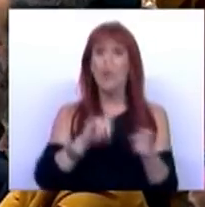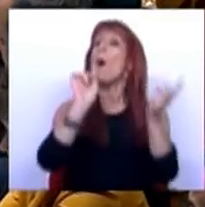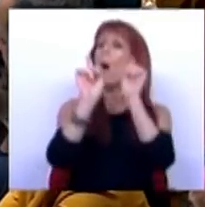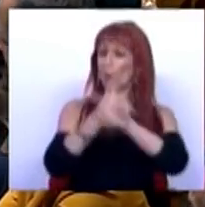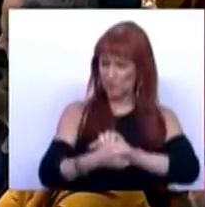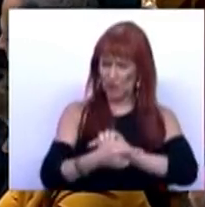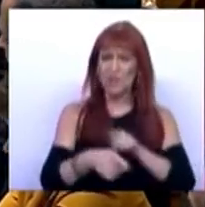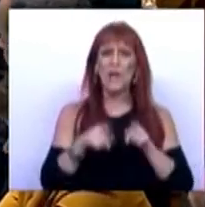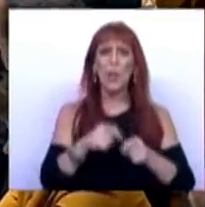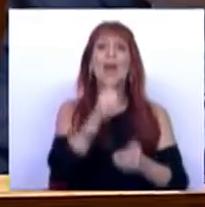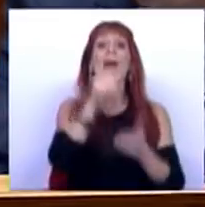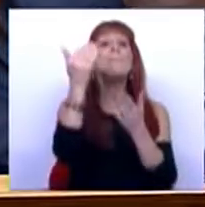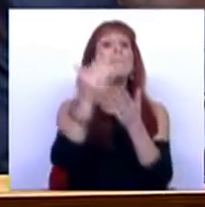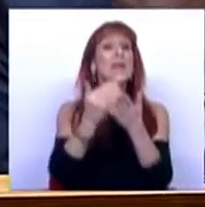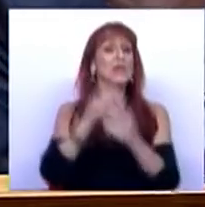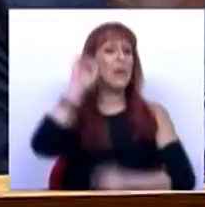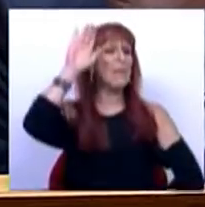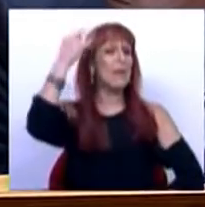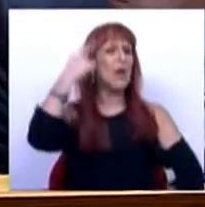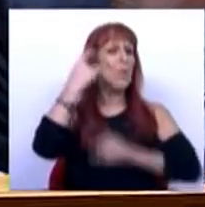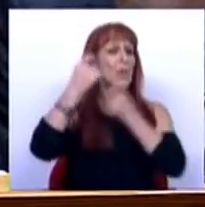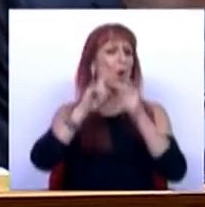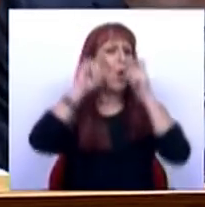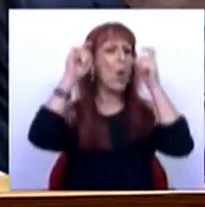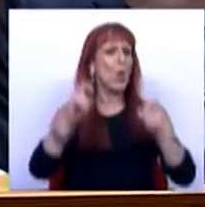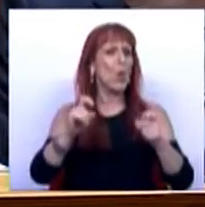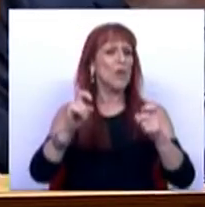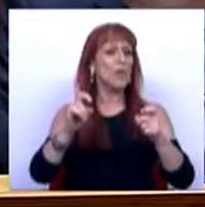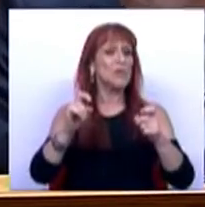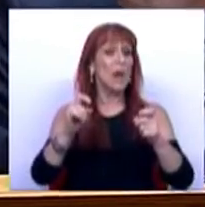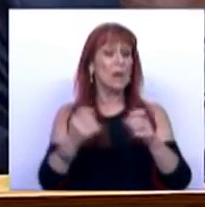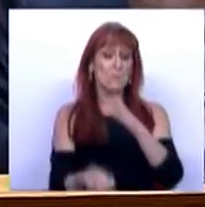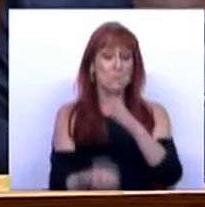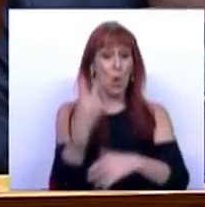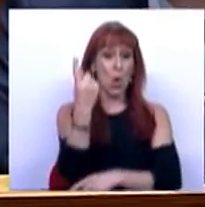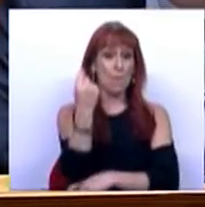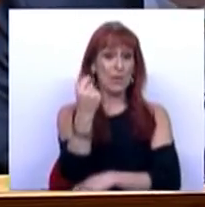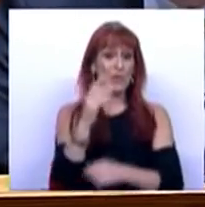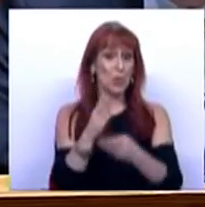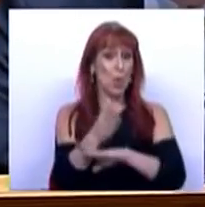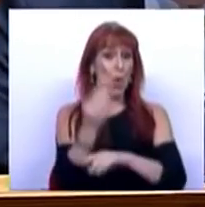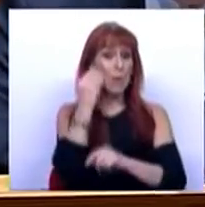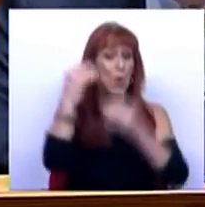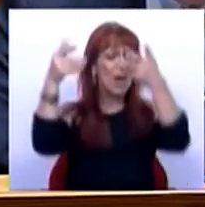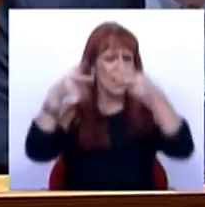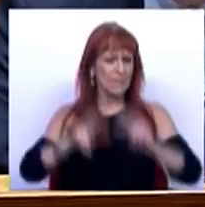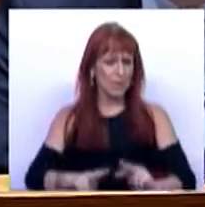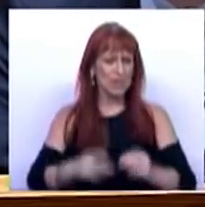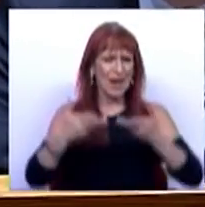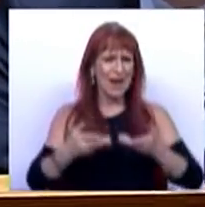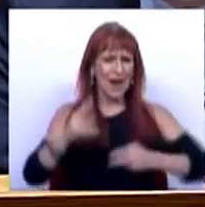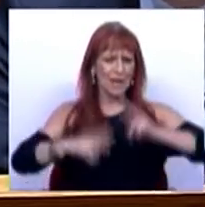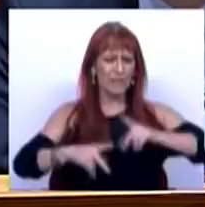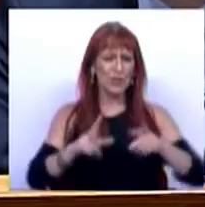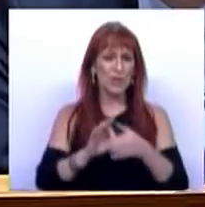contrário, são medidas que primeiro procuram controlar a formação dos presos através de uma diminuição da carga